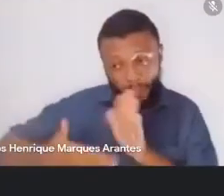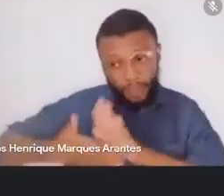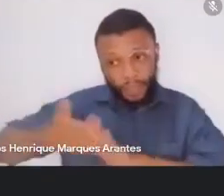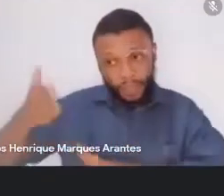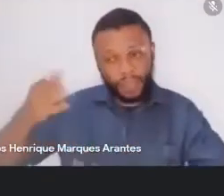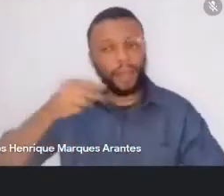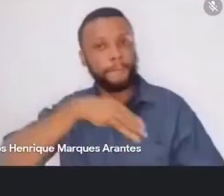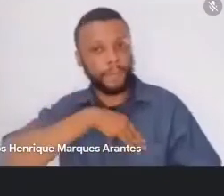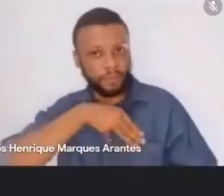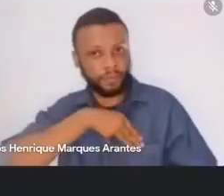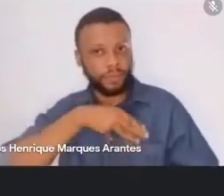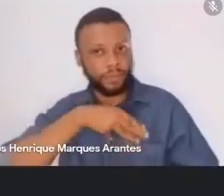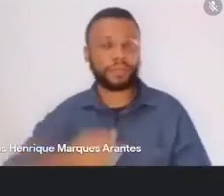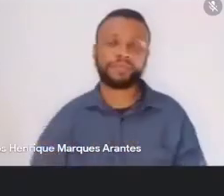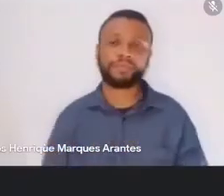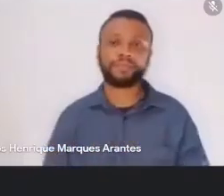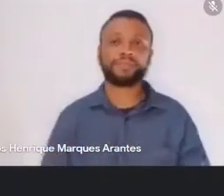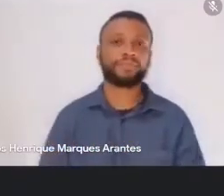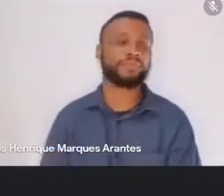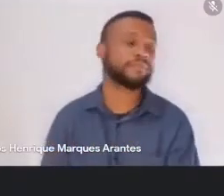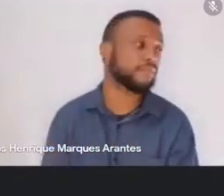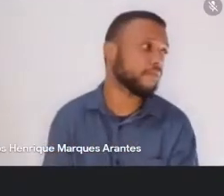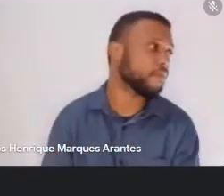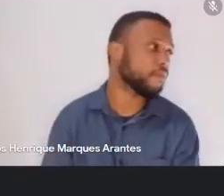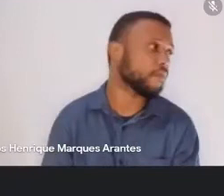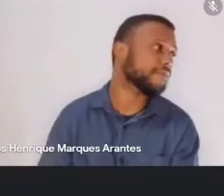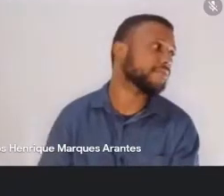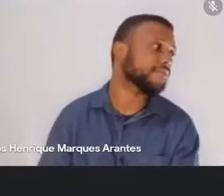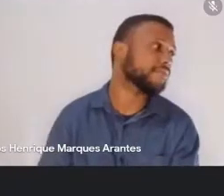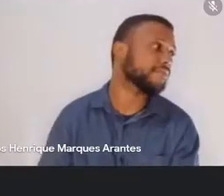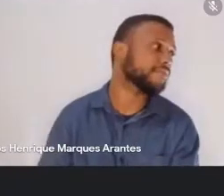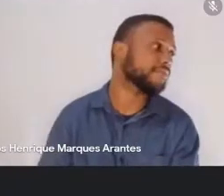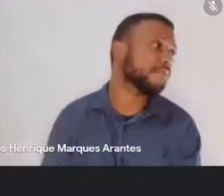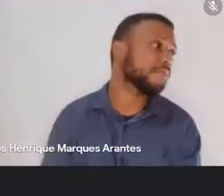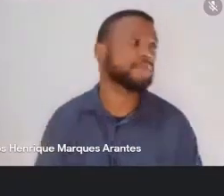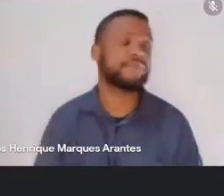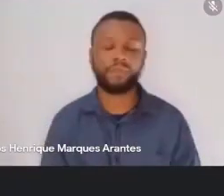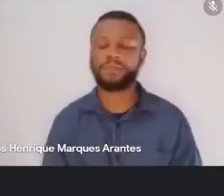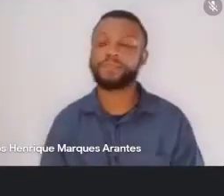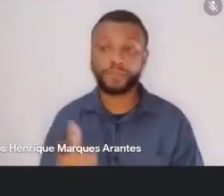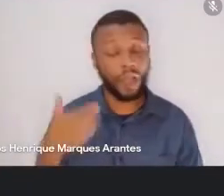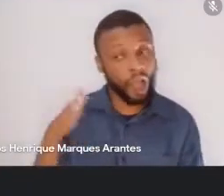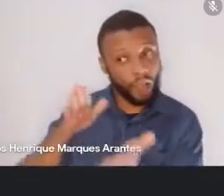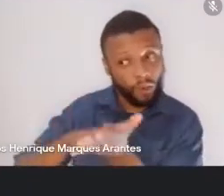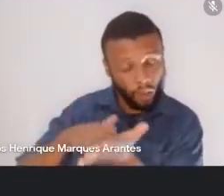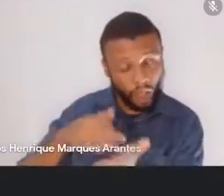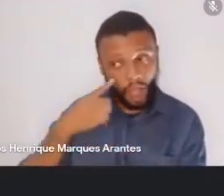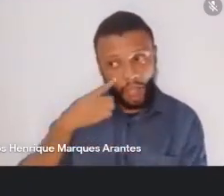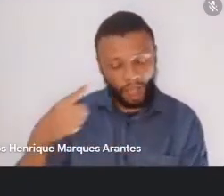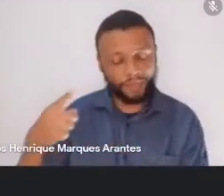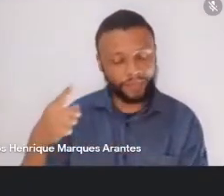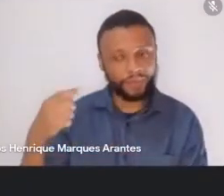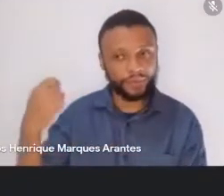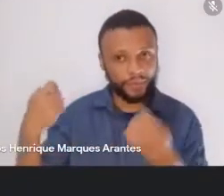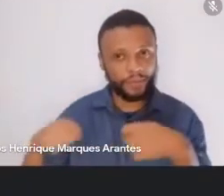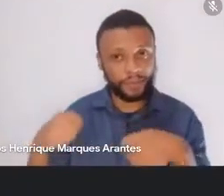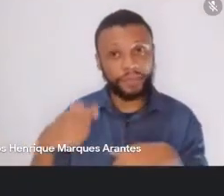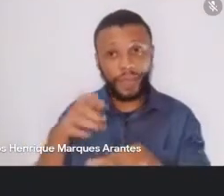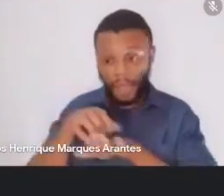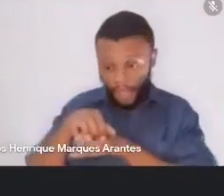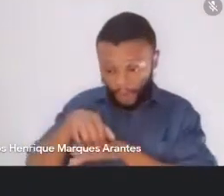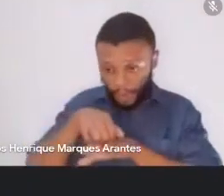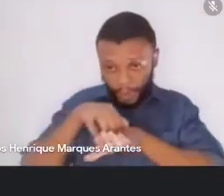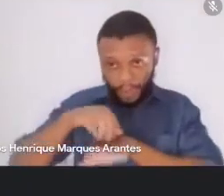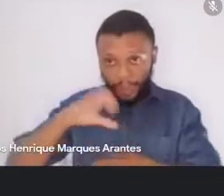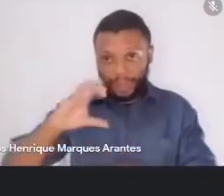vamos à Madureira, tá vendo, Lourdes, ó, vamos cobrar, a gente ajuda a cobrar deles, tá, para deixar, caravana, tá garantida,